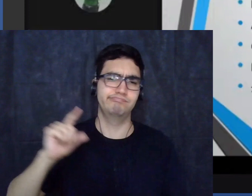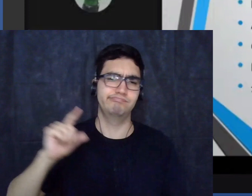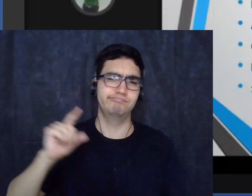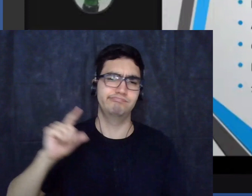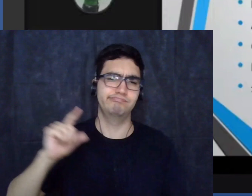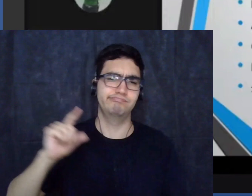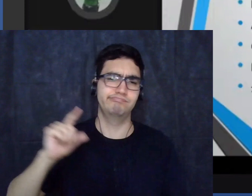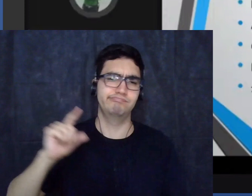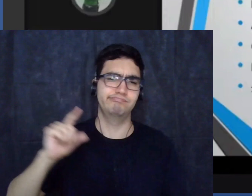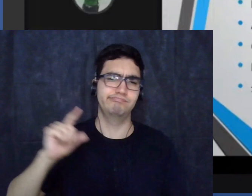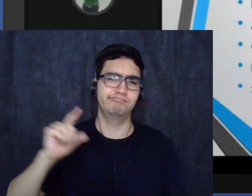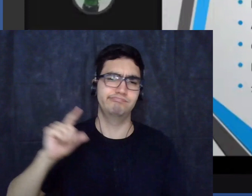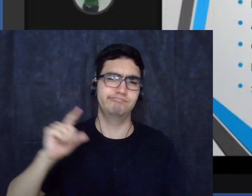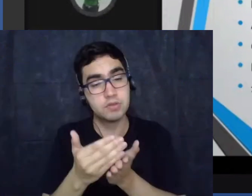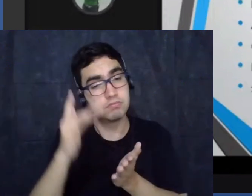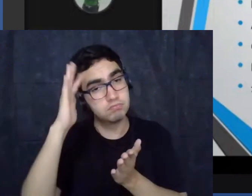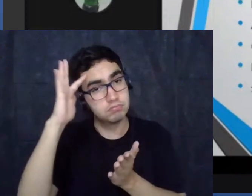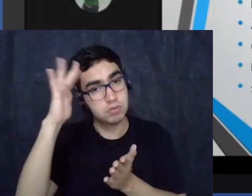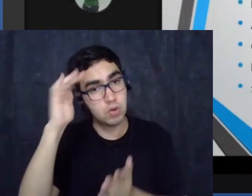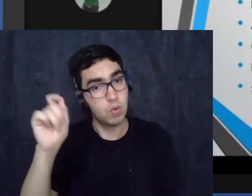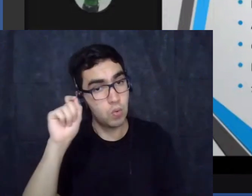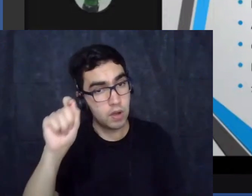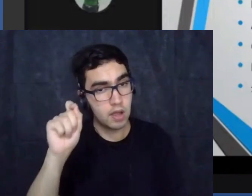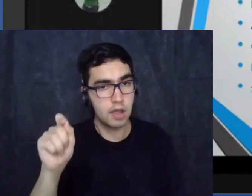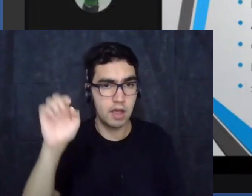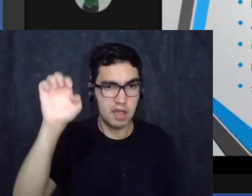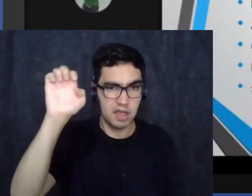que os pobres da Europa